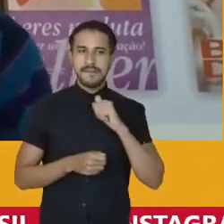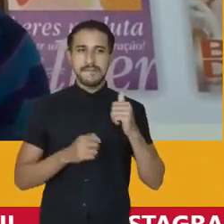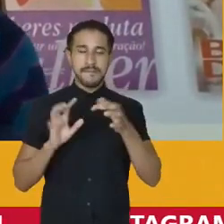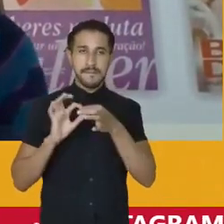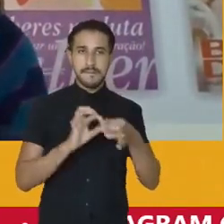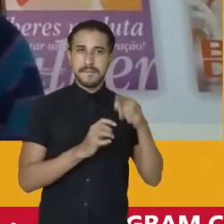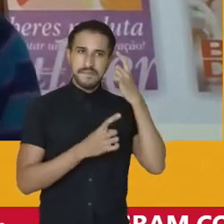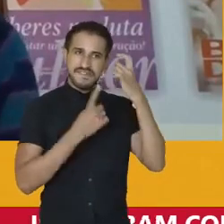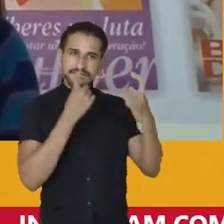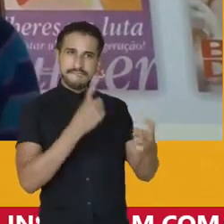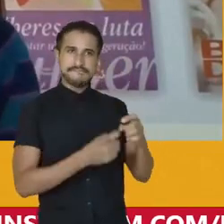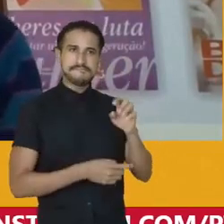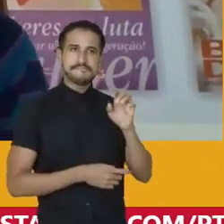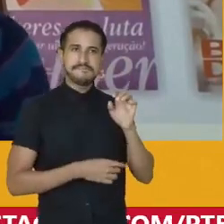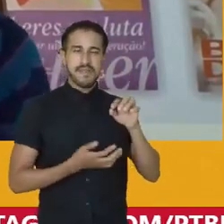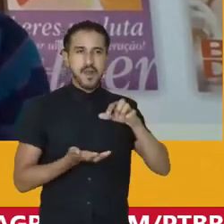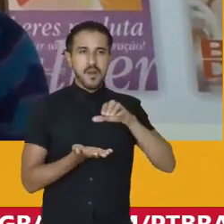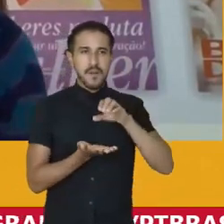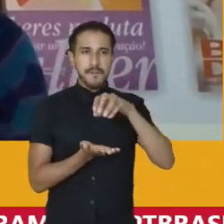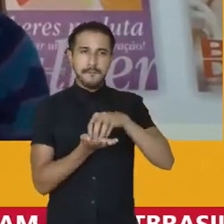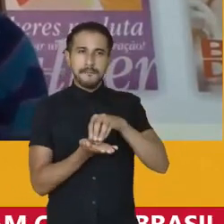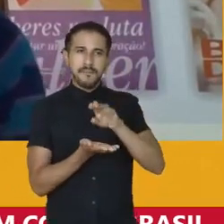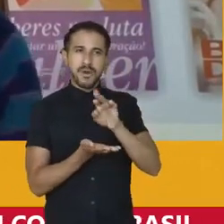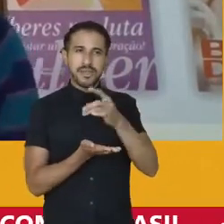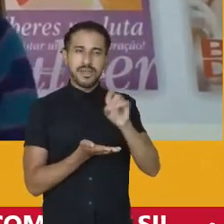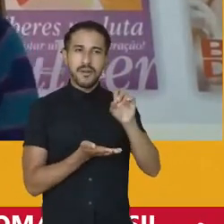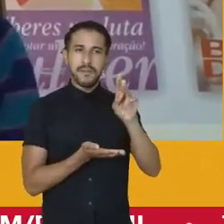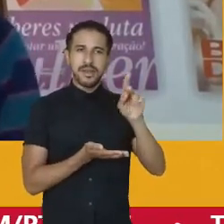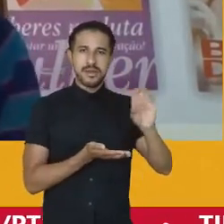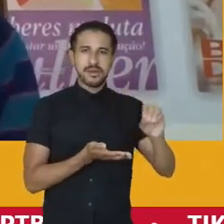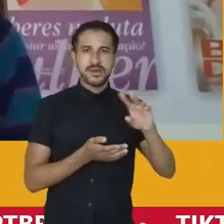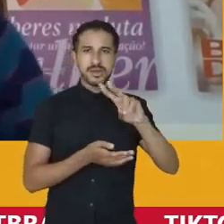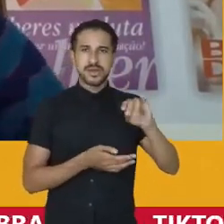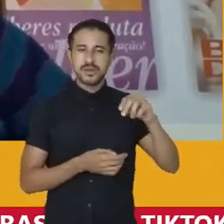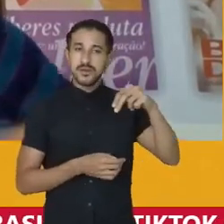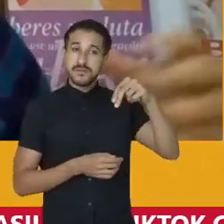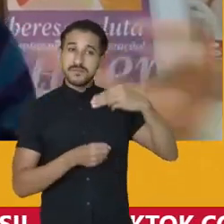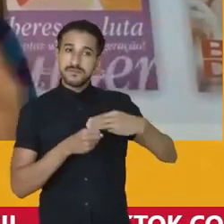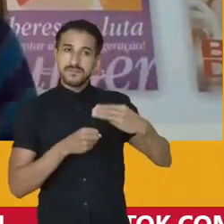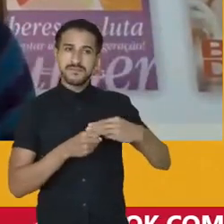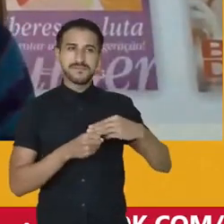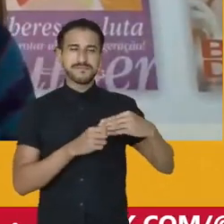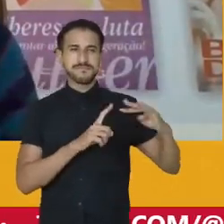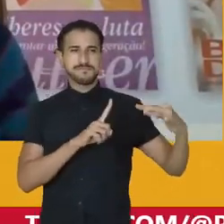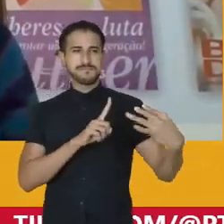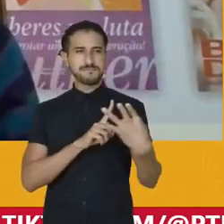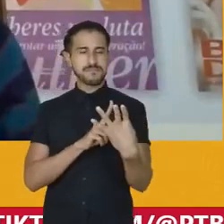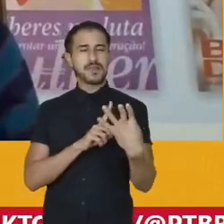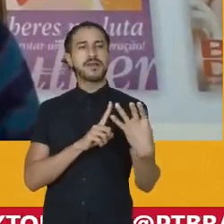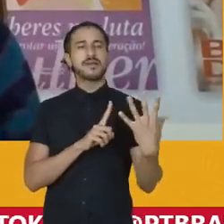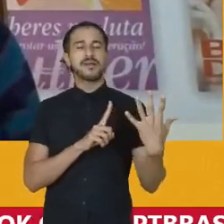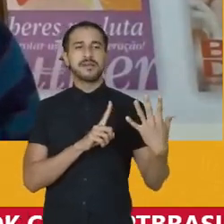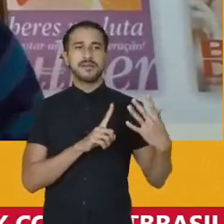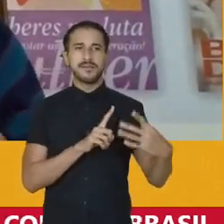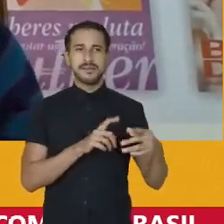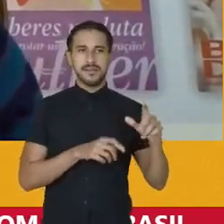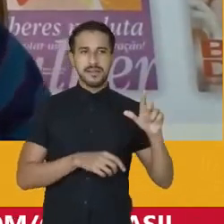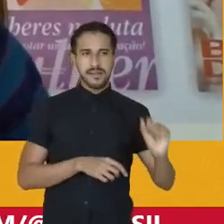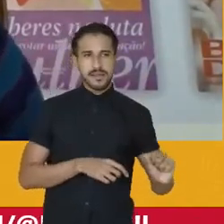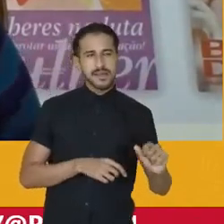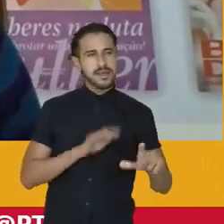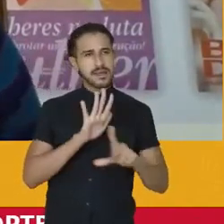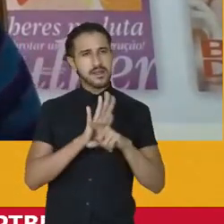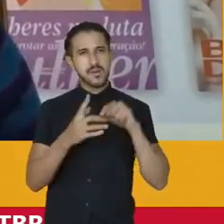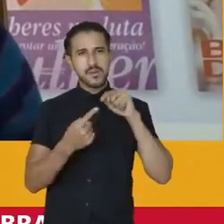violência, o botão do pânico, o Dia Municipal da Visibilidade Lésbica, são leis que de alguma maneira dialogam e